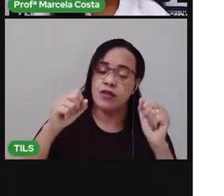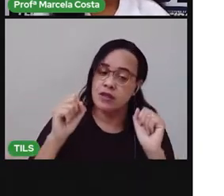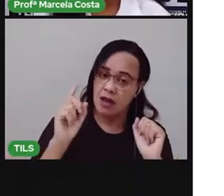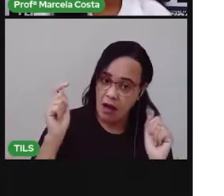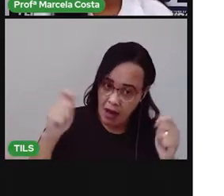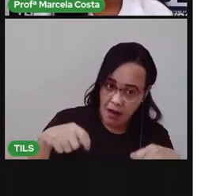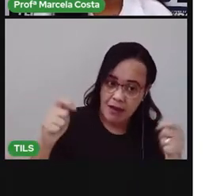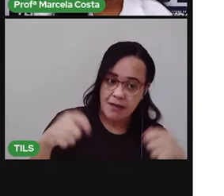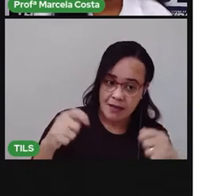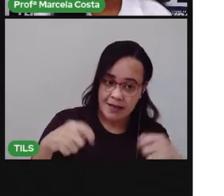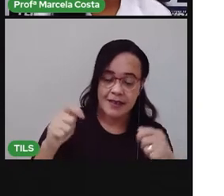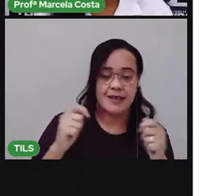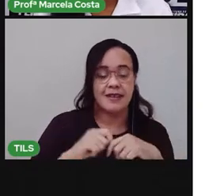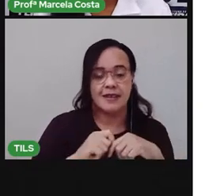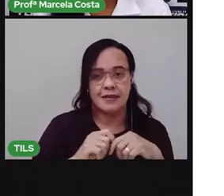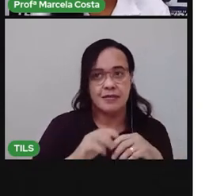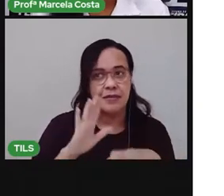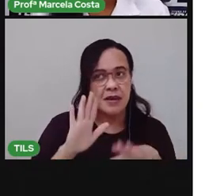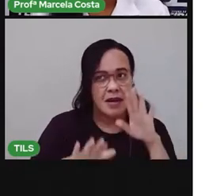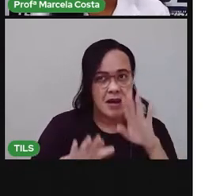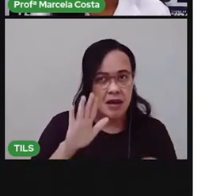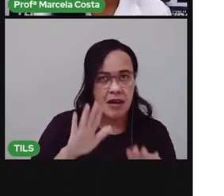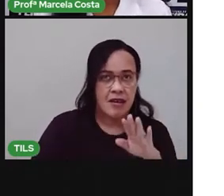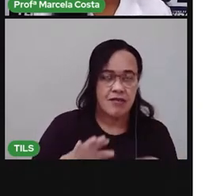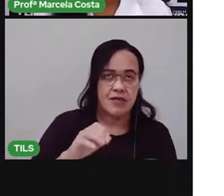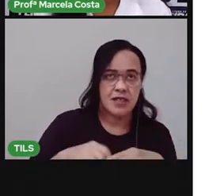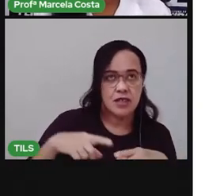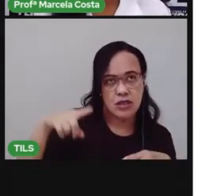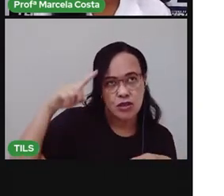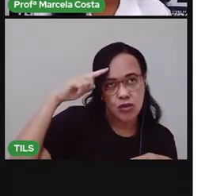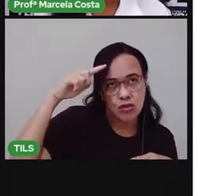Geralmente, no dia a dia, a gente usa uma lista